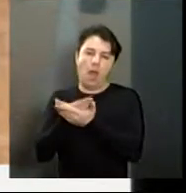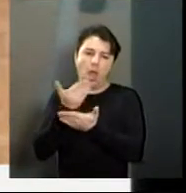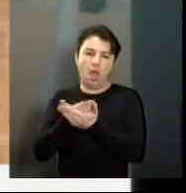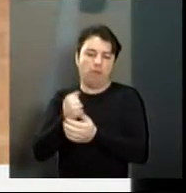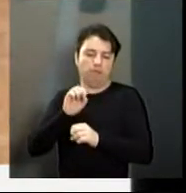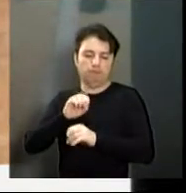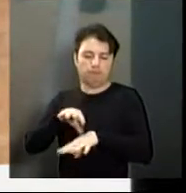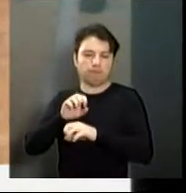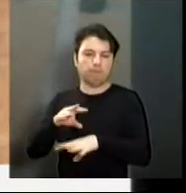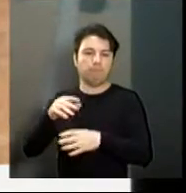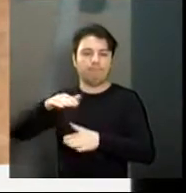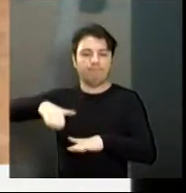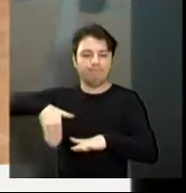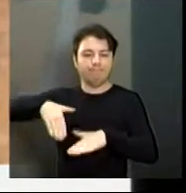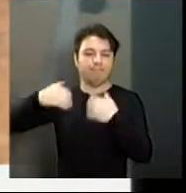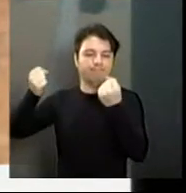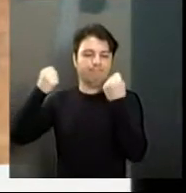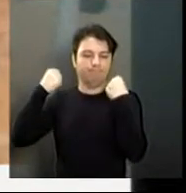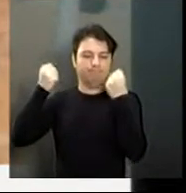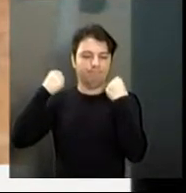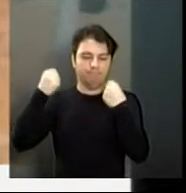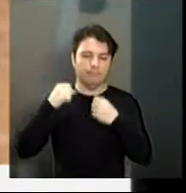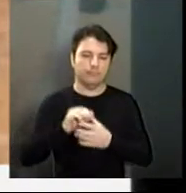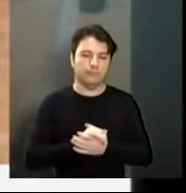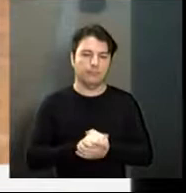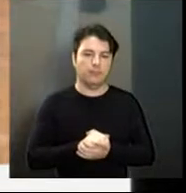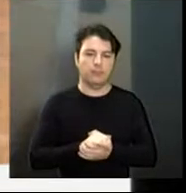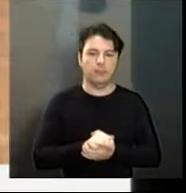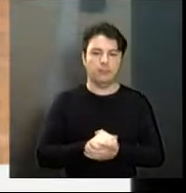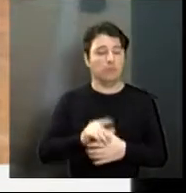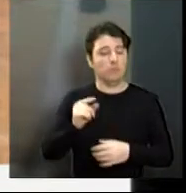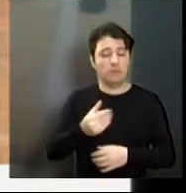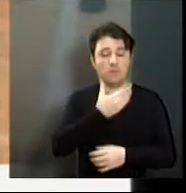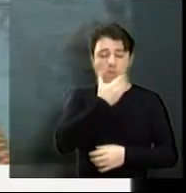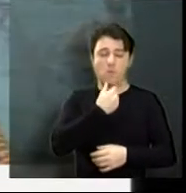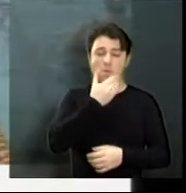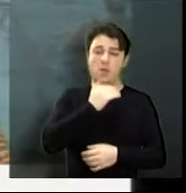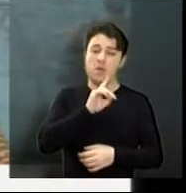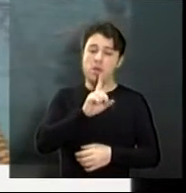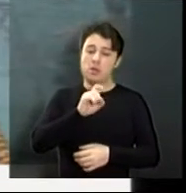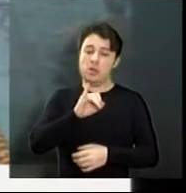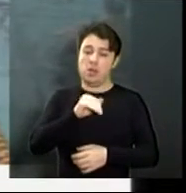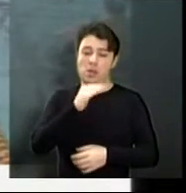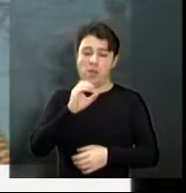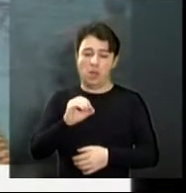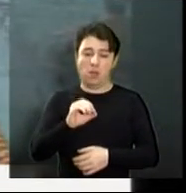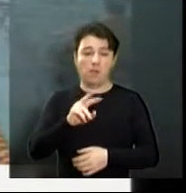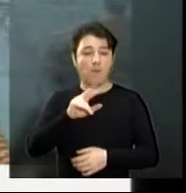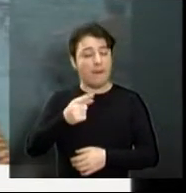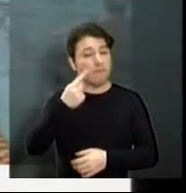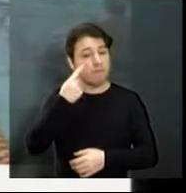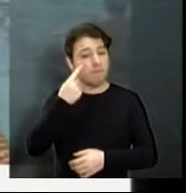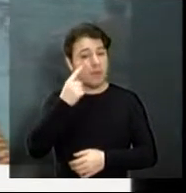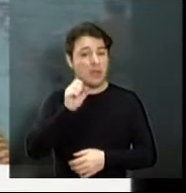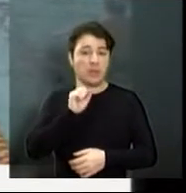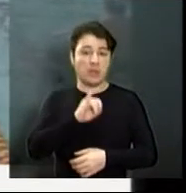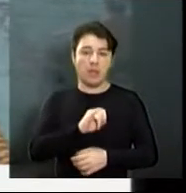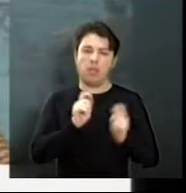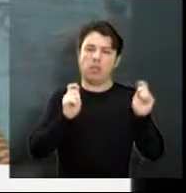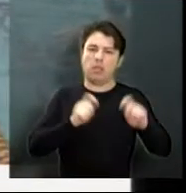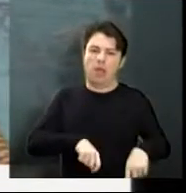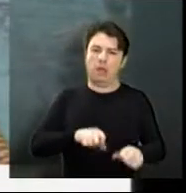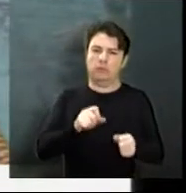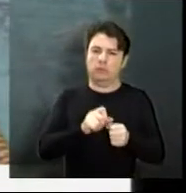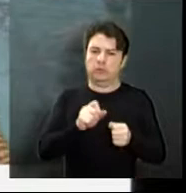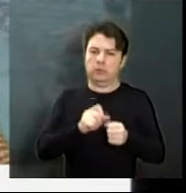liberando o atual somente para a natação. O secretário de Esporte, Dicão, prometeu de verificar se os aquecedores das piscinas do Grupo